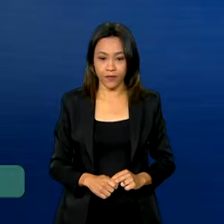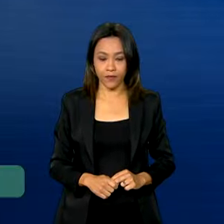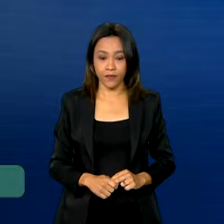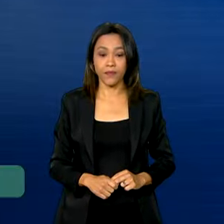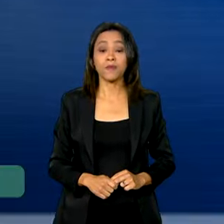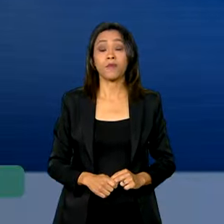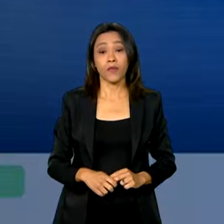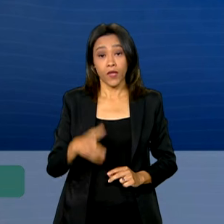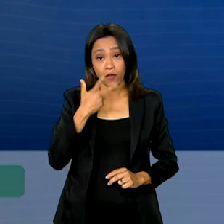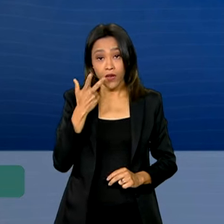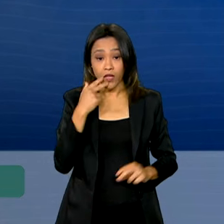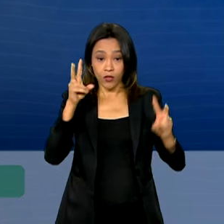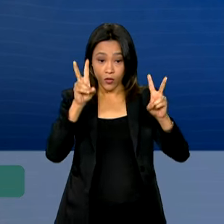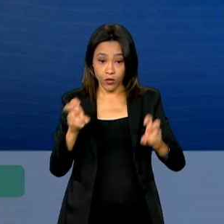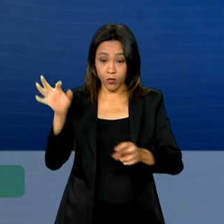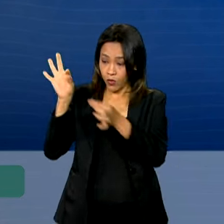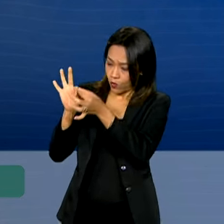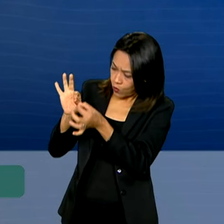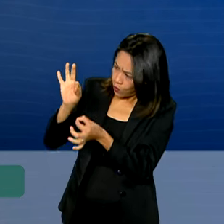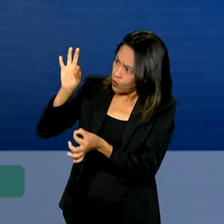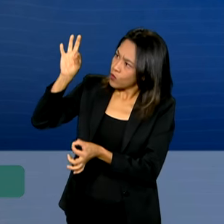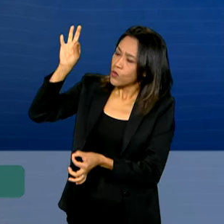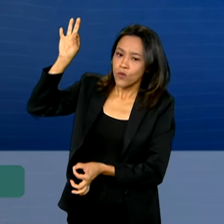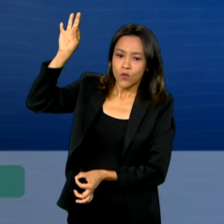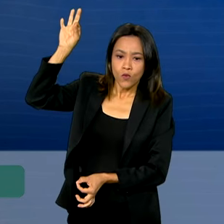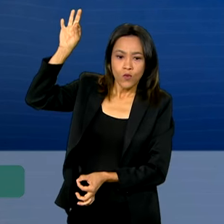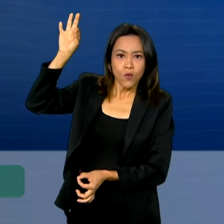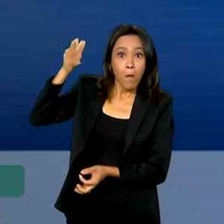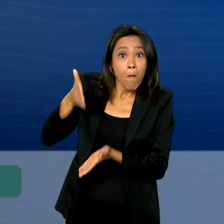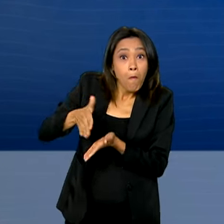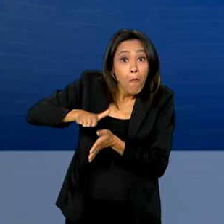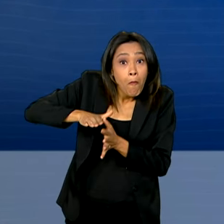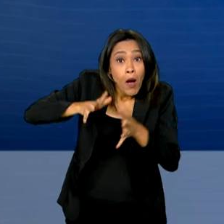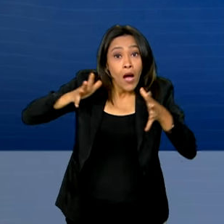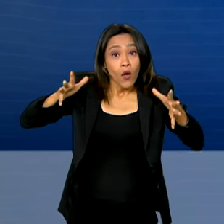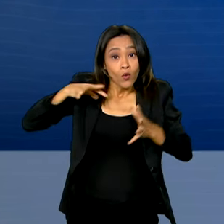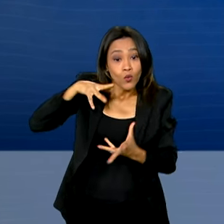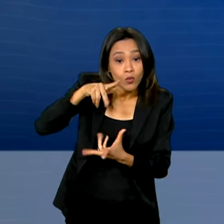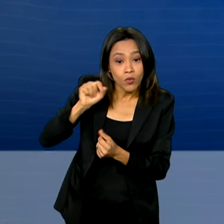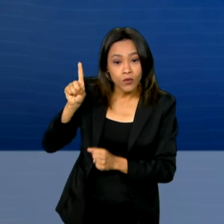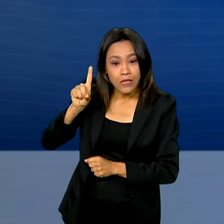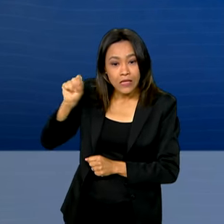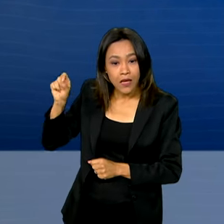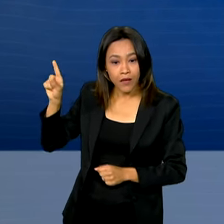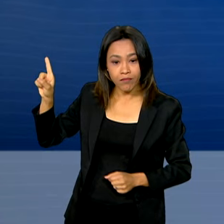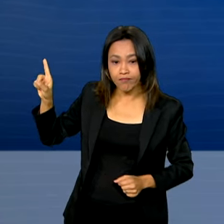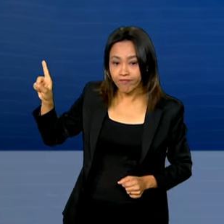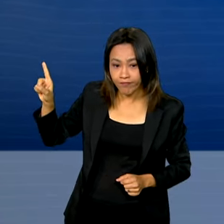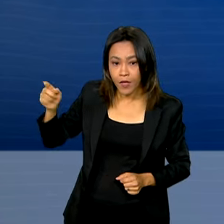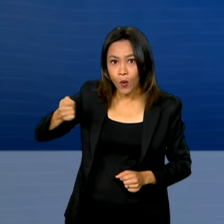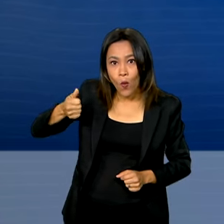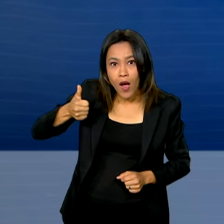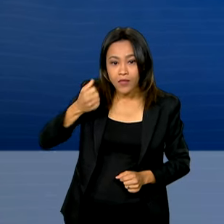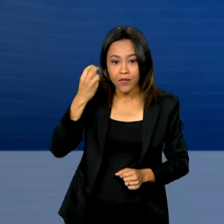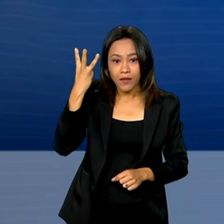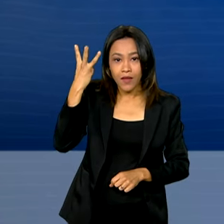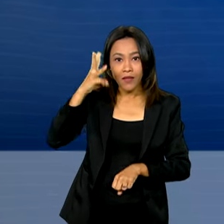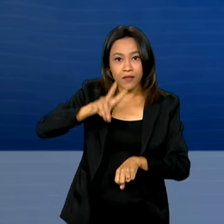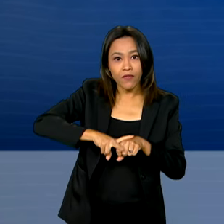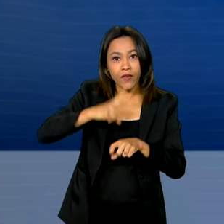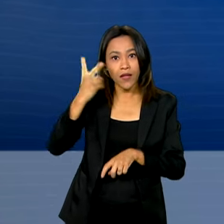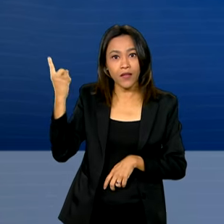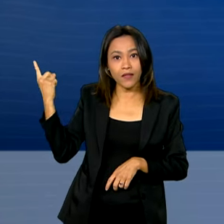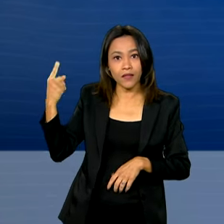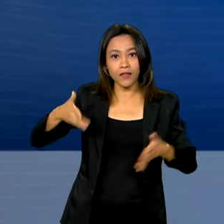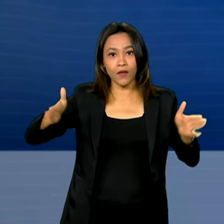E falando no mastro, ele também é um dos maiores do mundo. Com 100 metros de altura, é quase três vezes mais